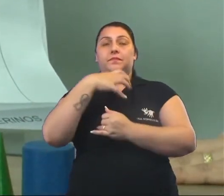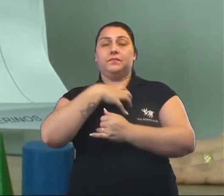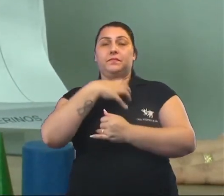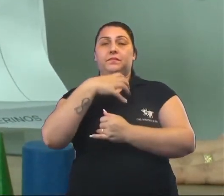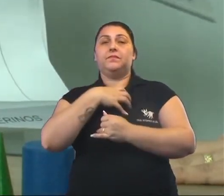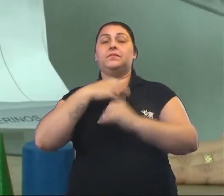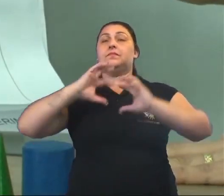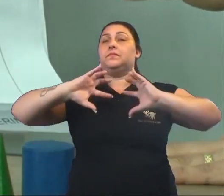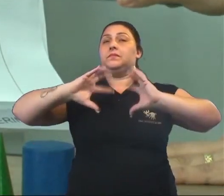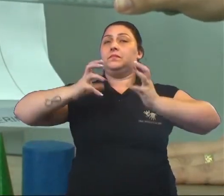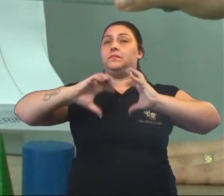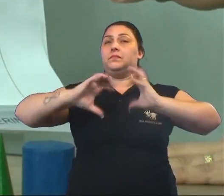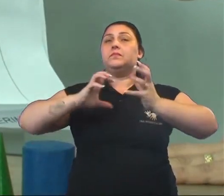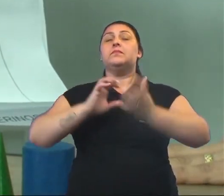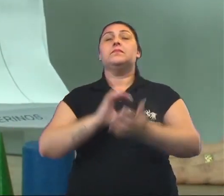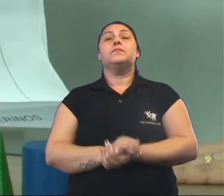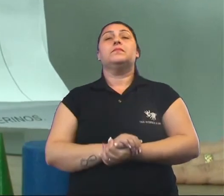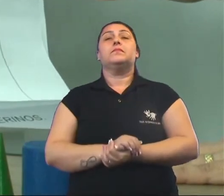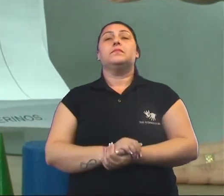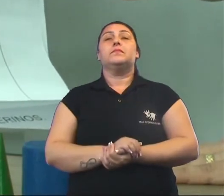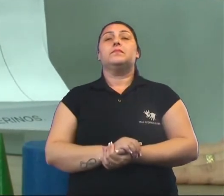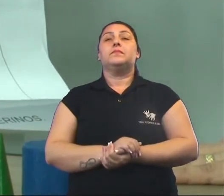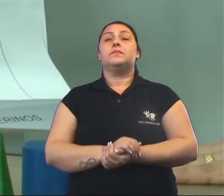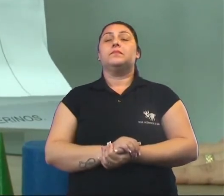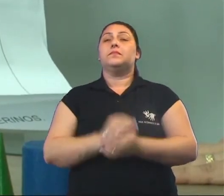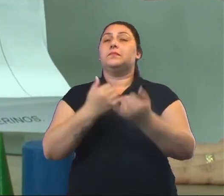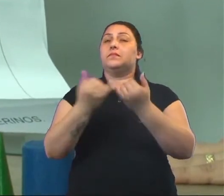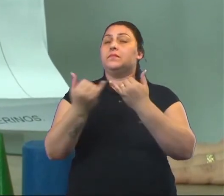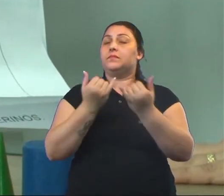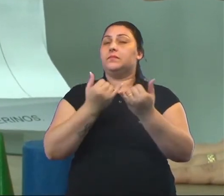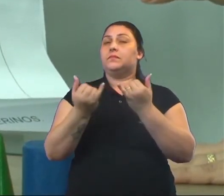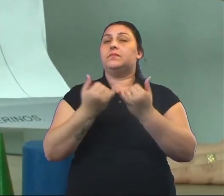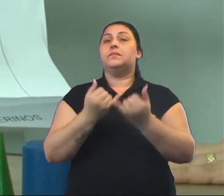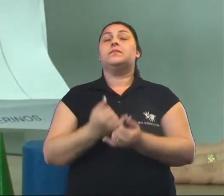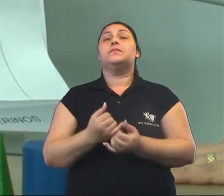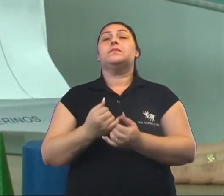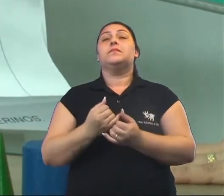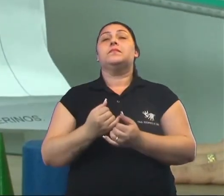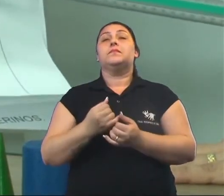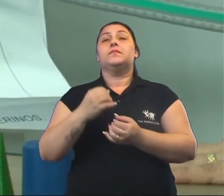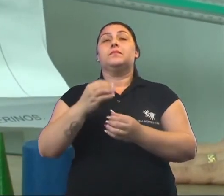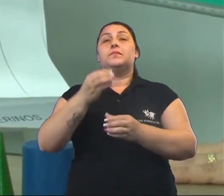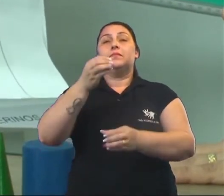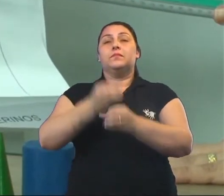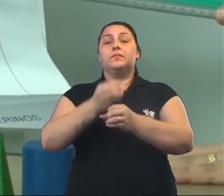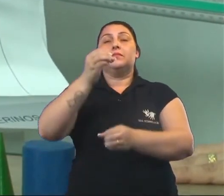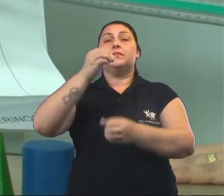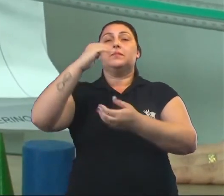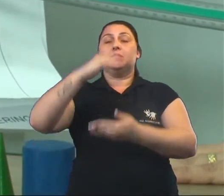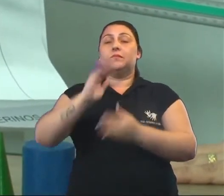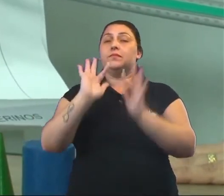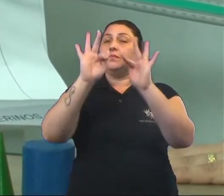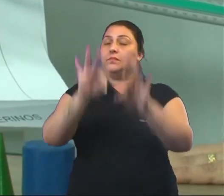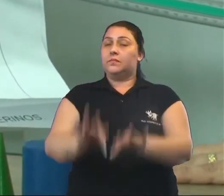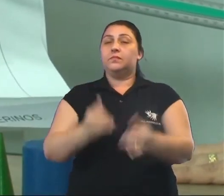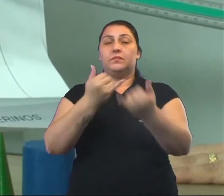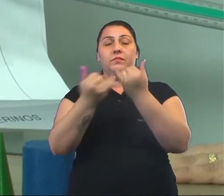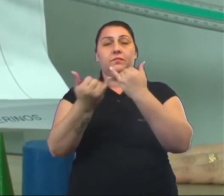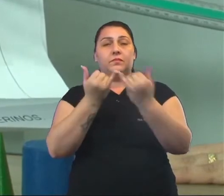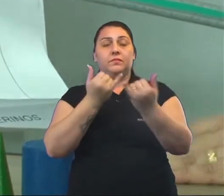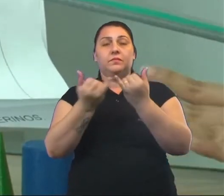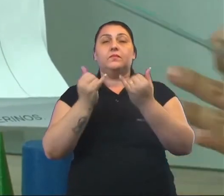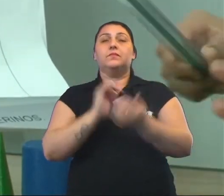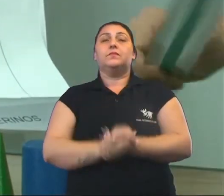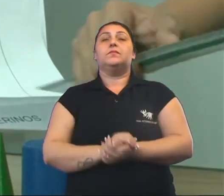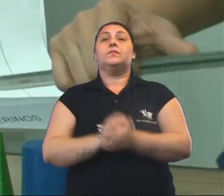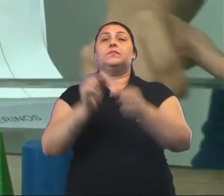de uma esfera, aqui os que se assemelham ao formato de um cilindro e, por fim, os que se assemelham ao formato